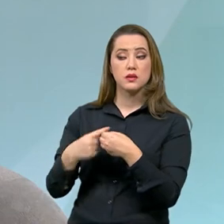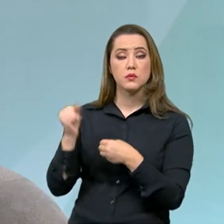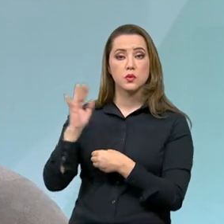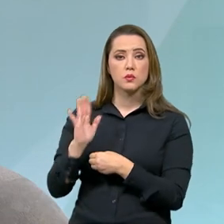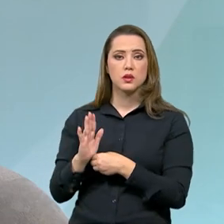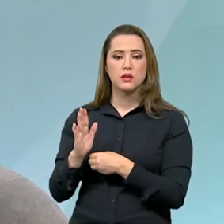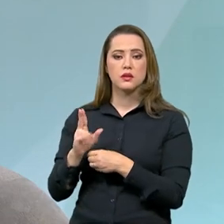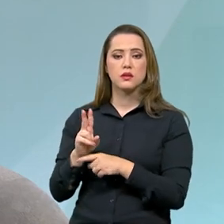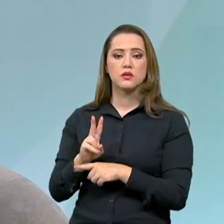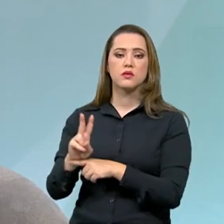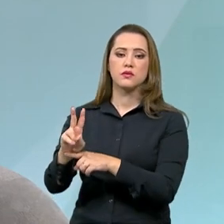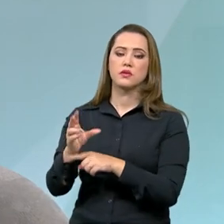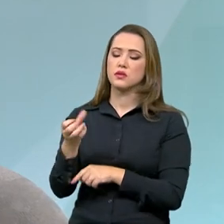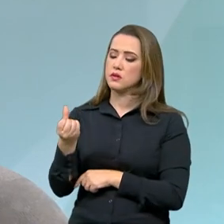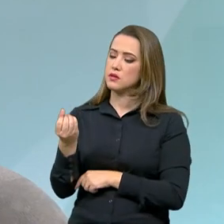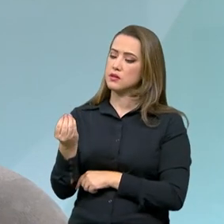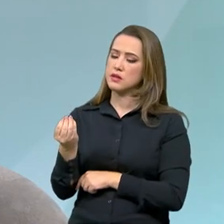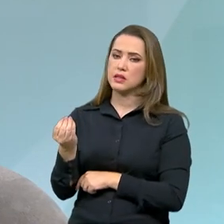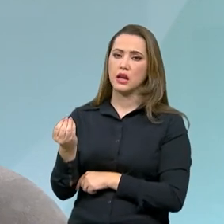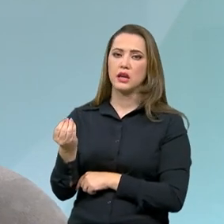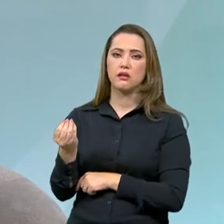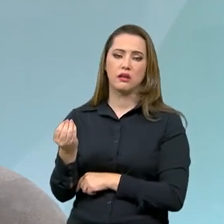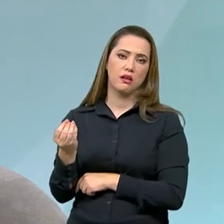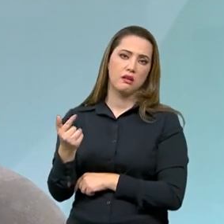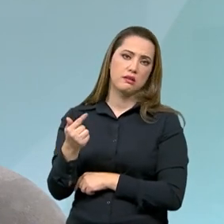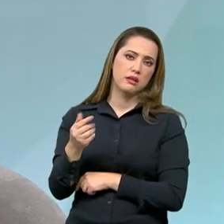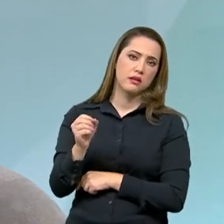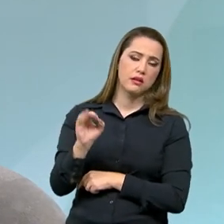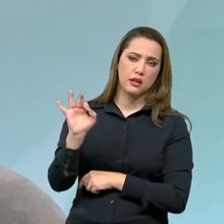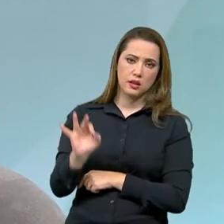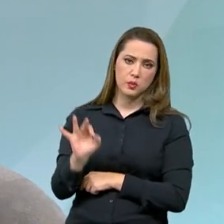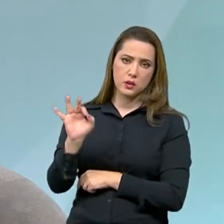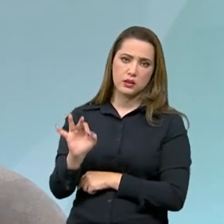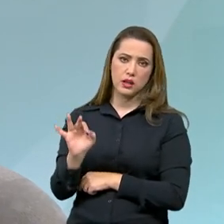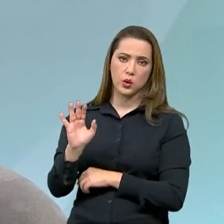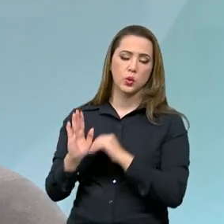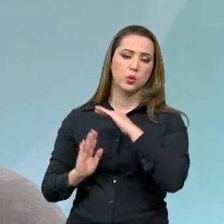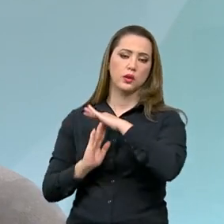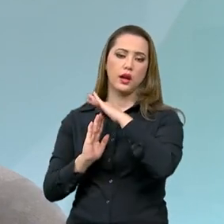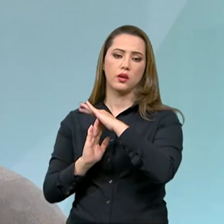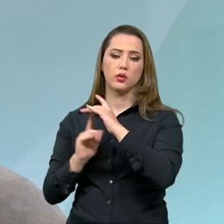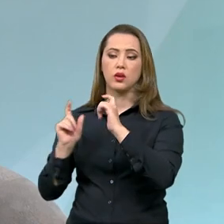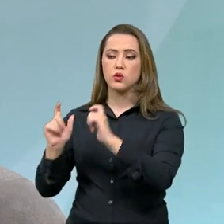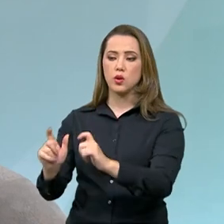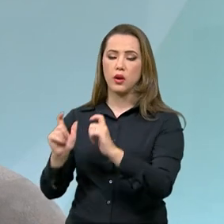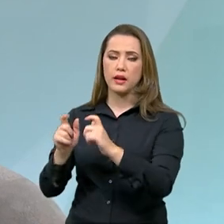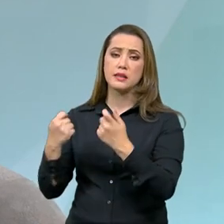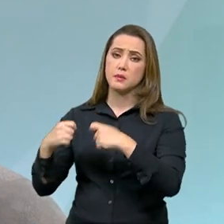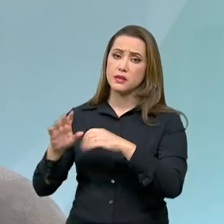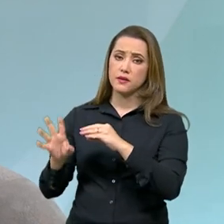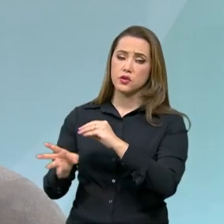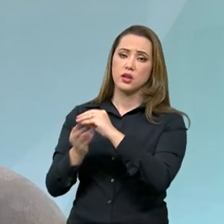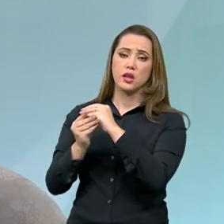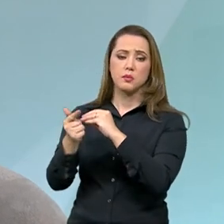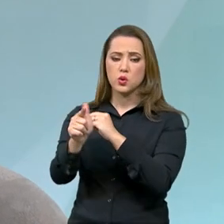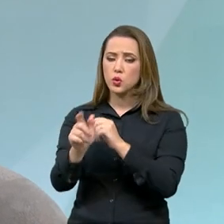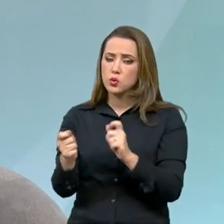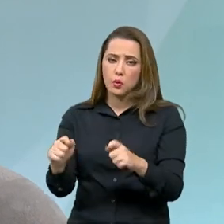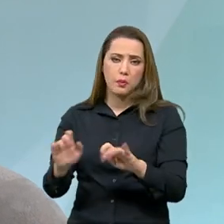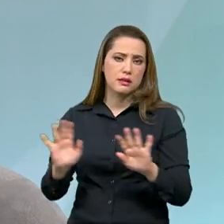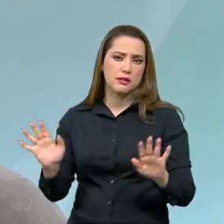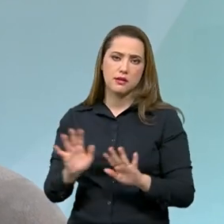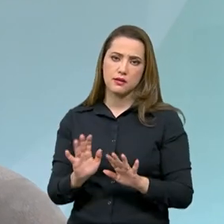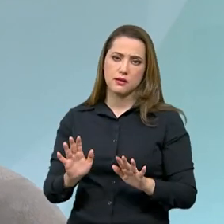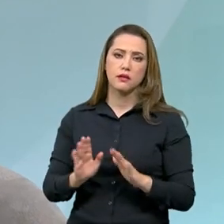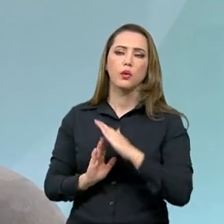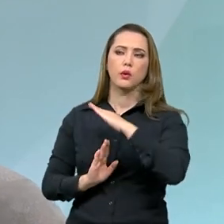financiamento é de 60%, 70% do valor do teto. Ou seja, tem uma margem. Tem alguns locais que precisavam de um acréscimo, mas outros não. Então, tem uma margem dentro do valor